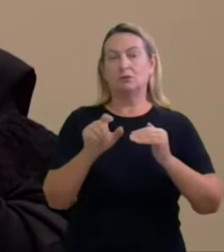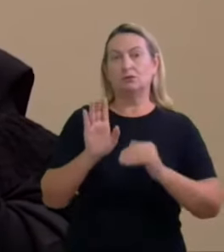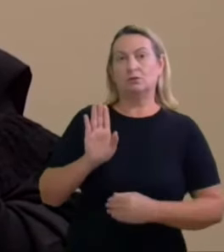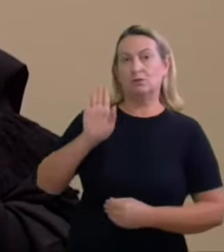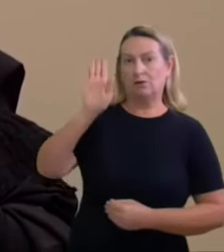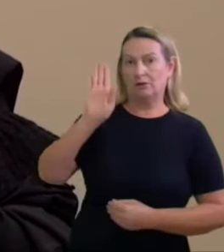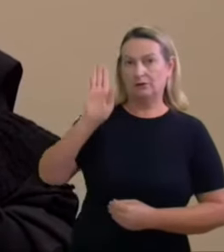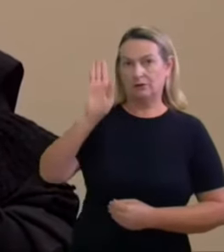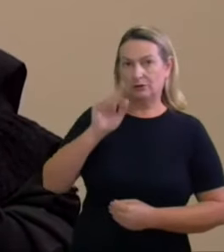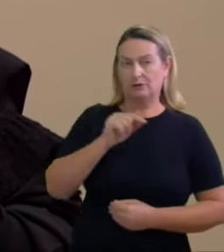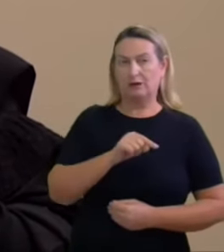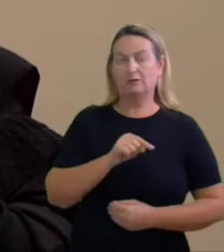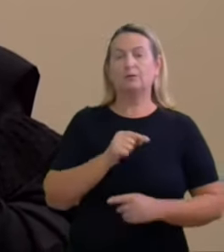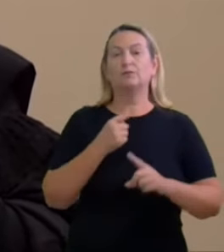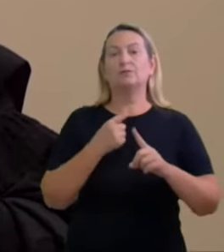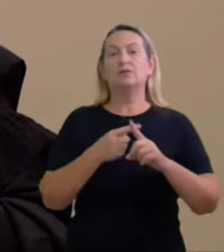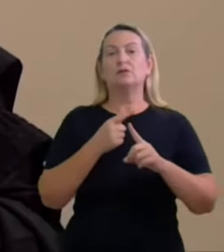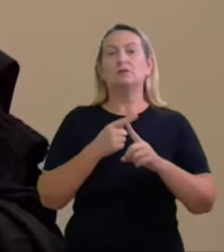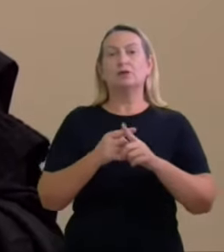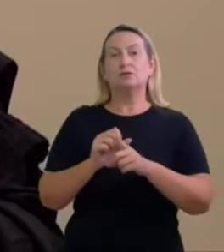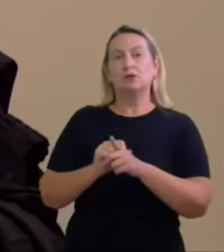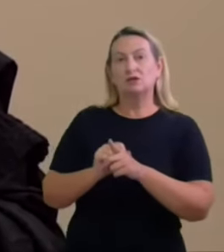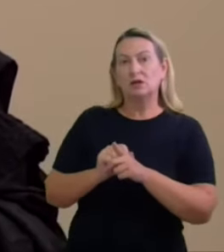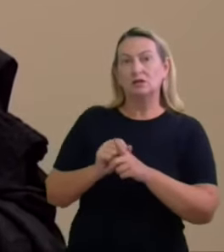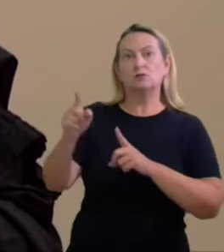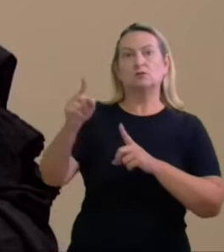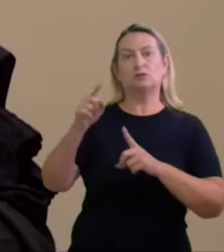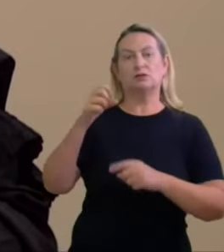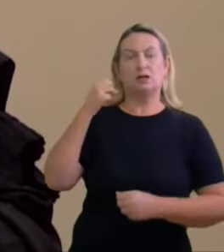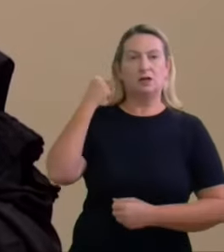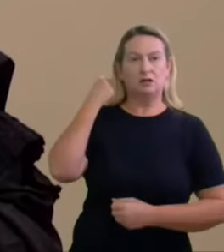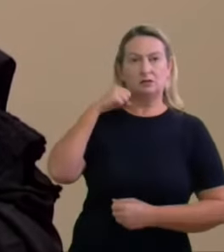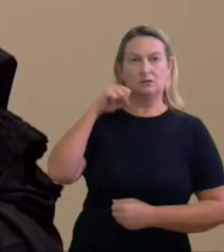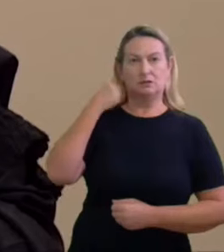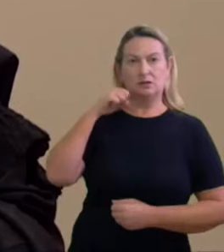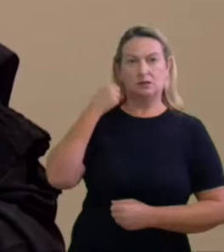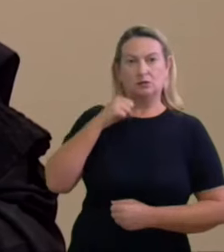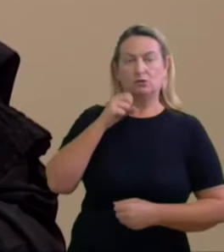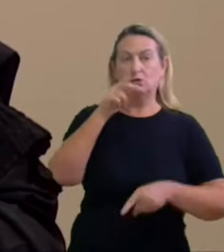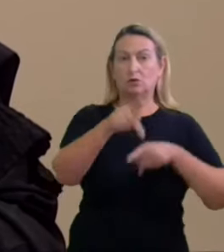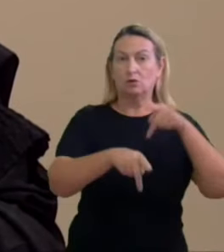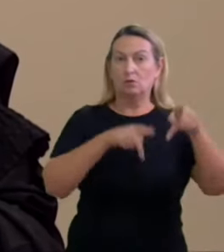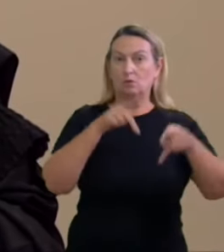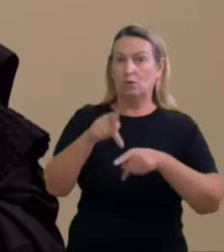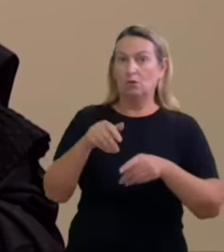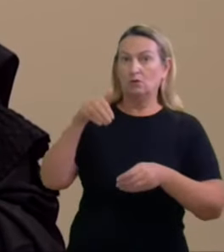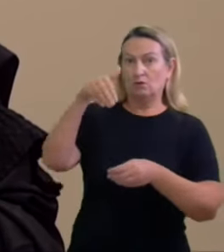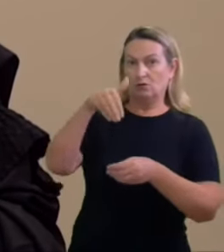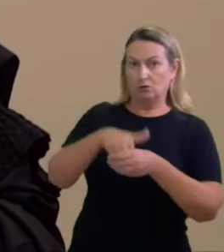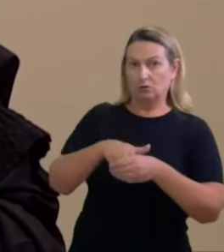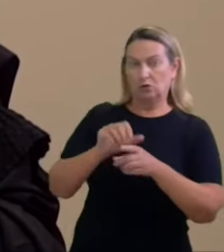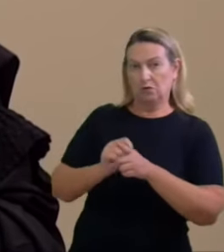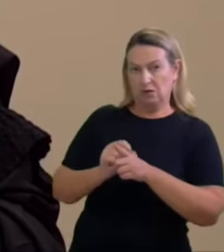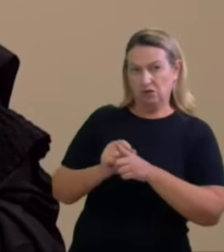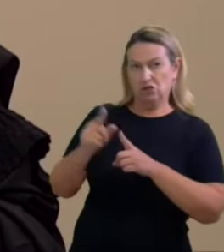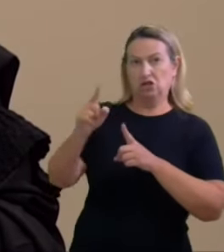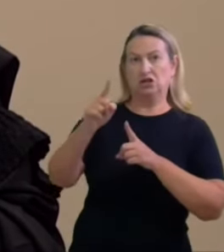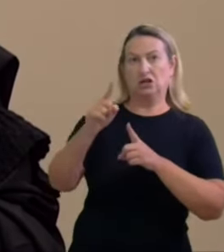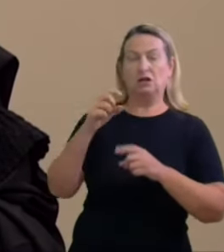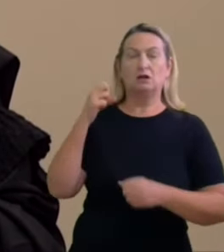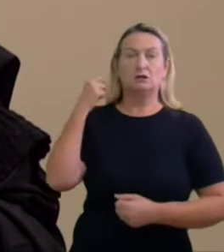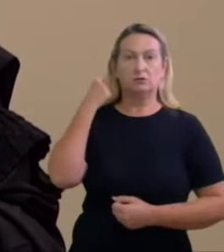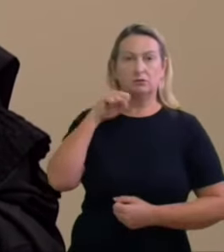expulsar um senador do seu mandato concedido pelo povo tem que também esse excesso